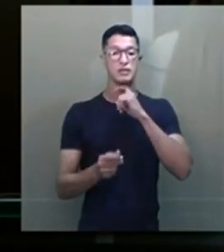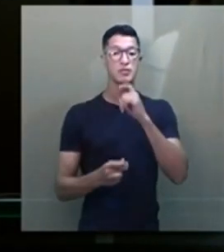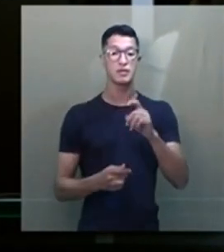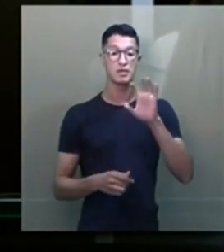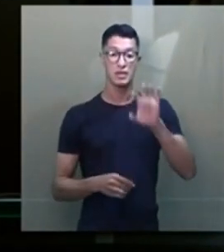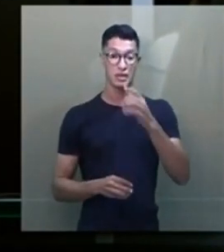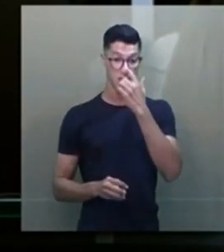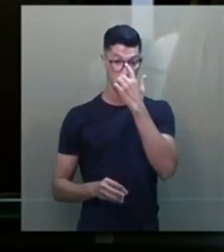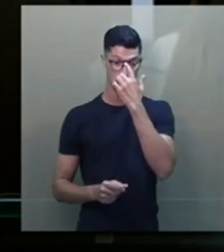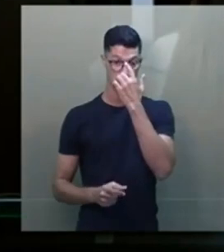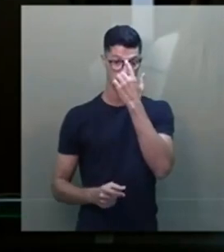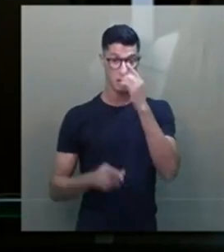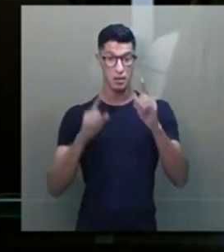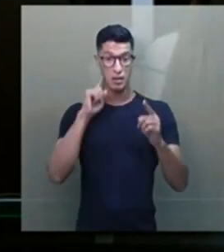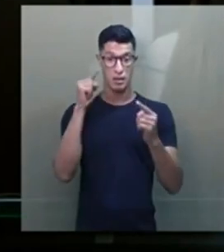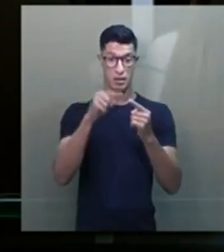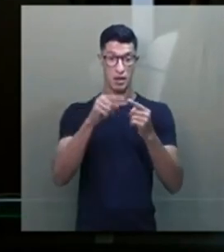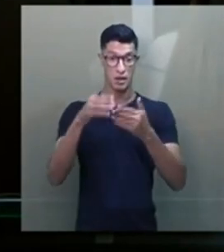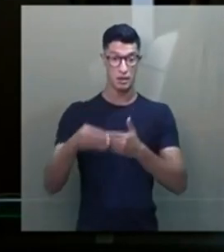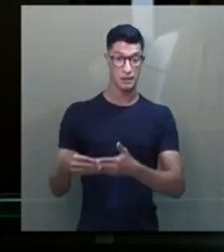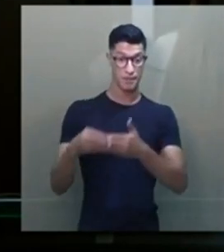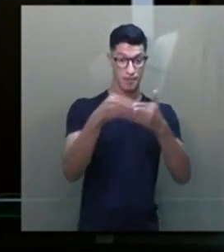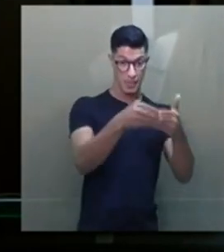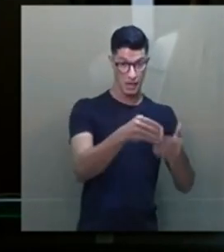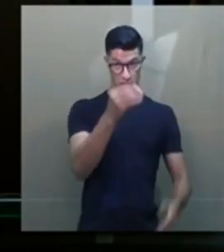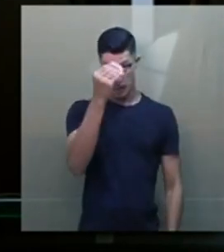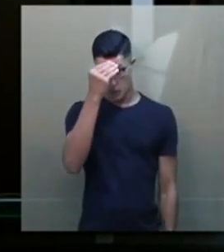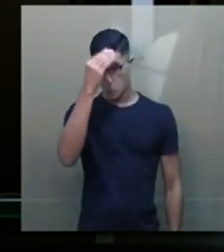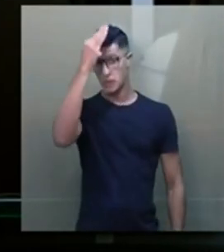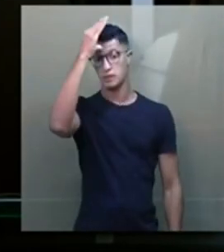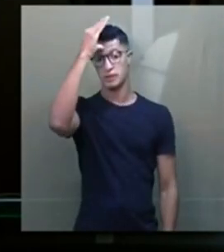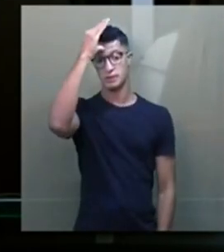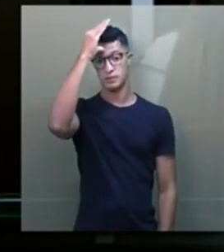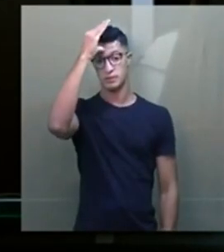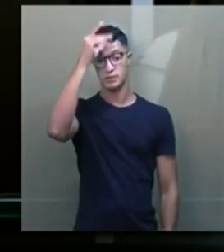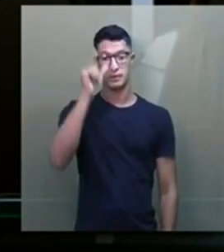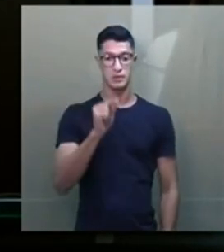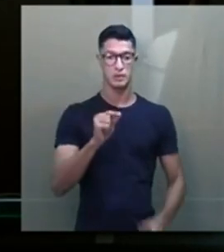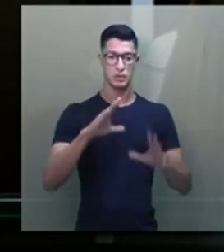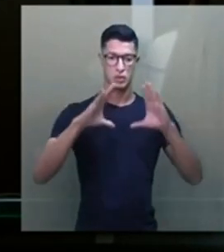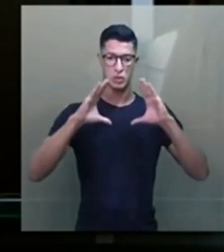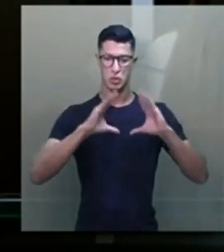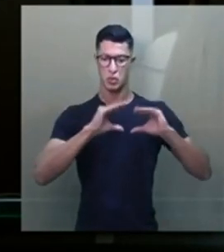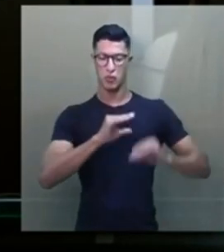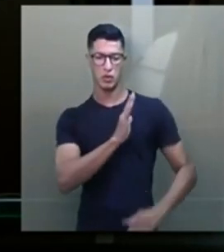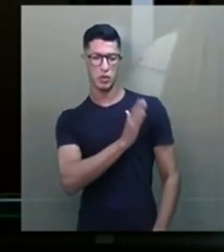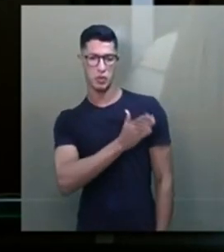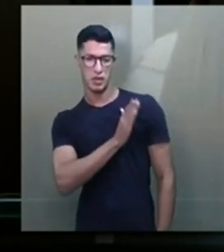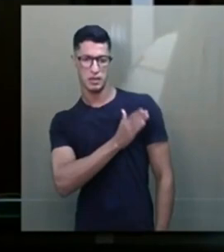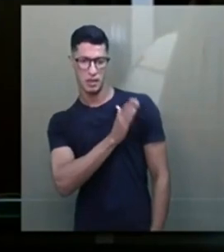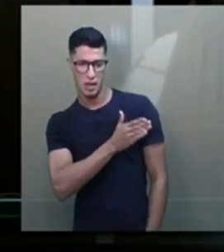Essa sessão tem o objetivo de levar um conhecimento que conforta corações,